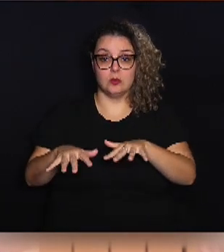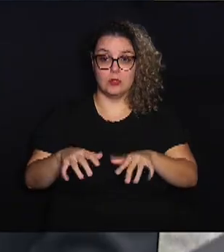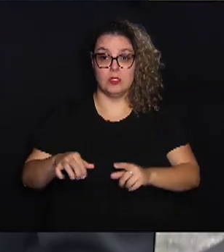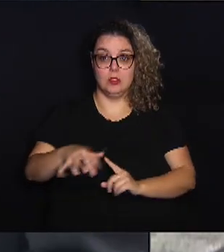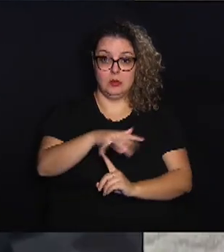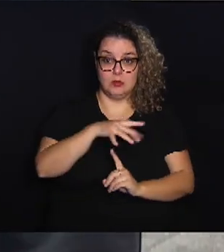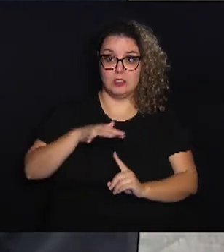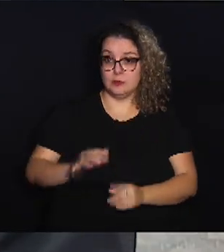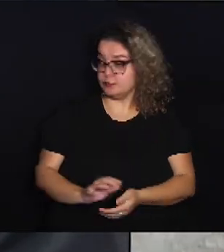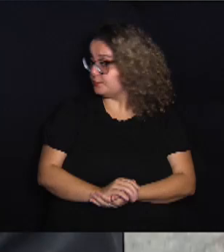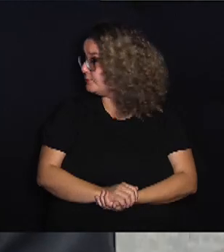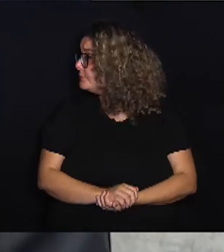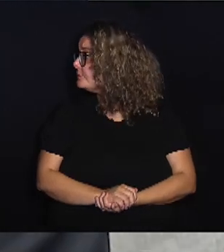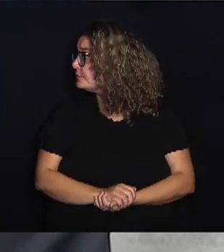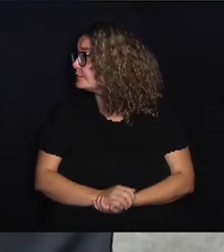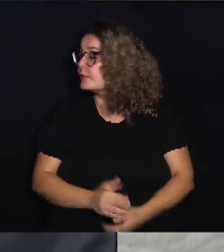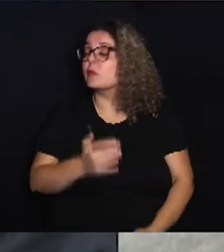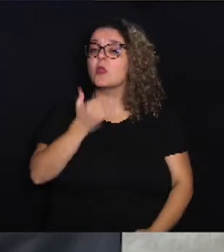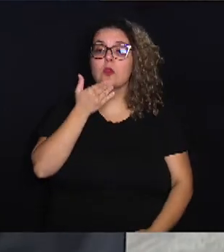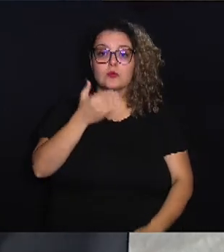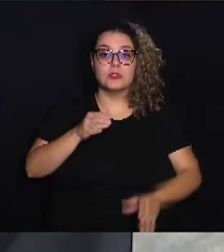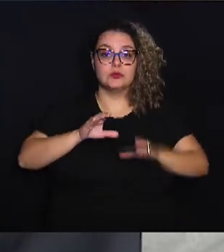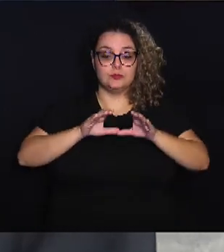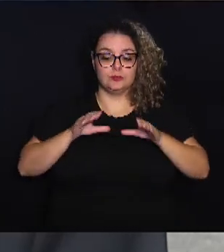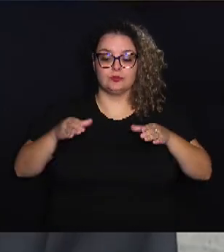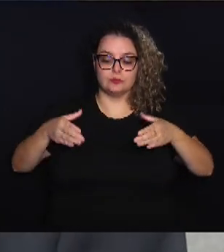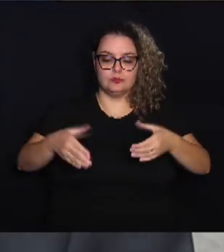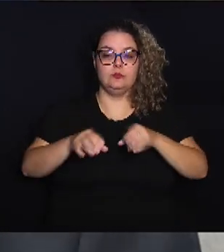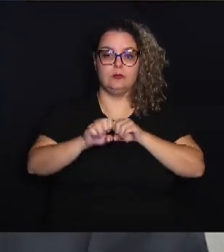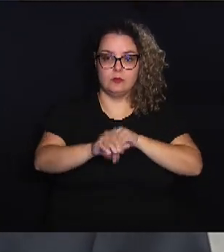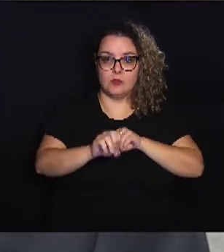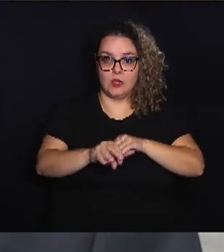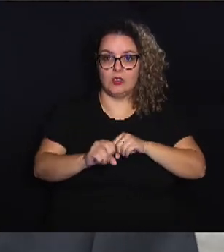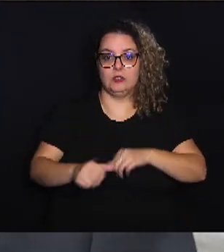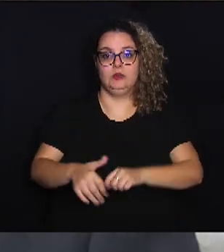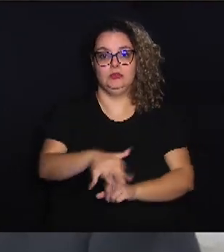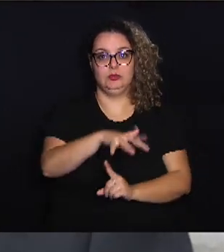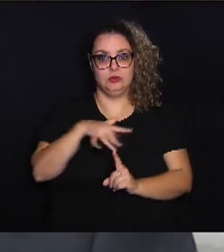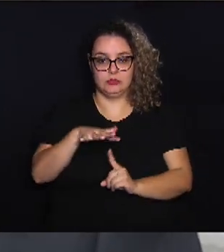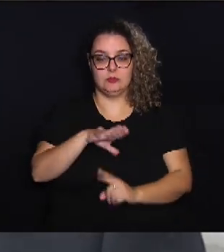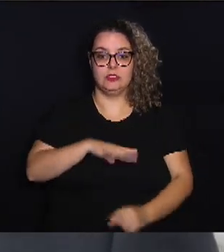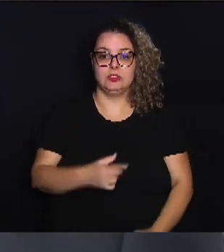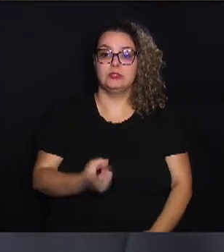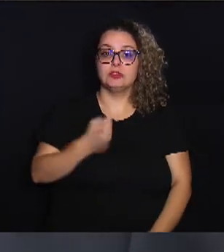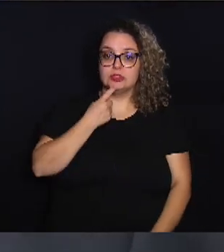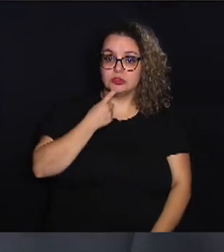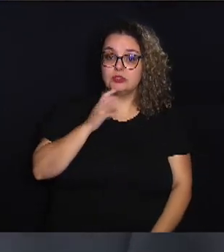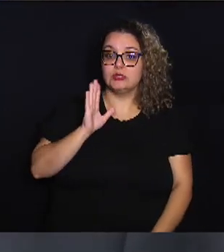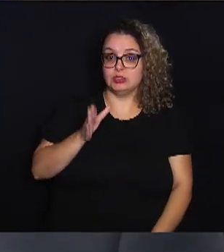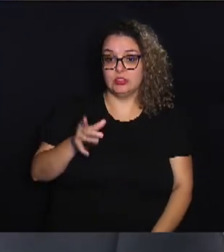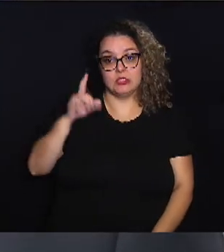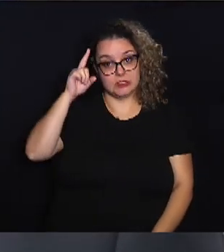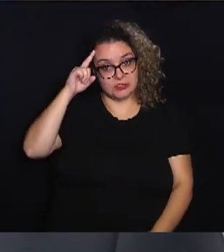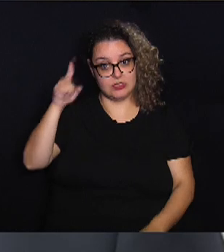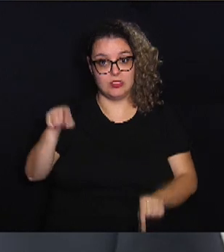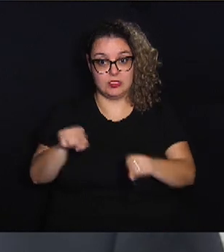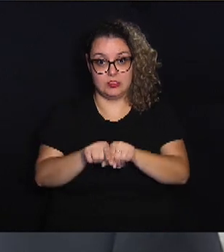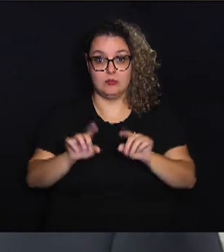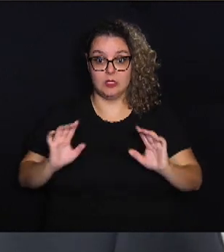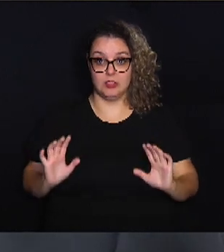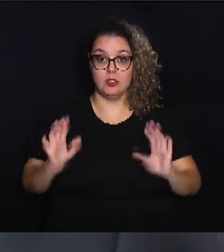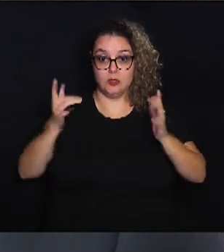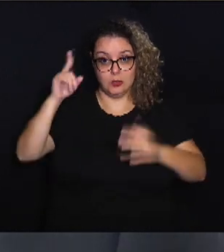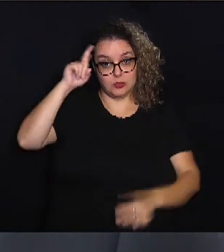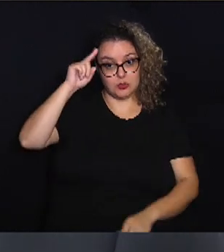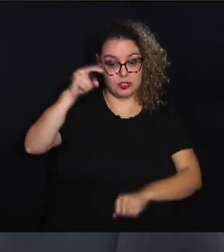ambientalista. Essa é uma solicitação do coletivo de educadores ambientais de Campinas, já que essa data também é comemorada o Dia